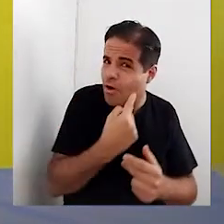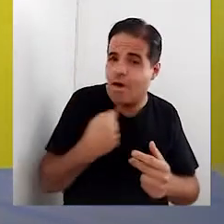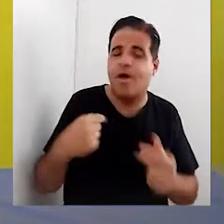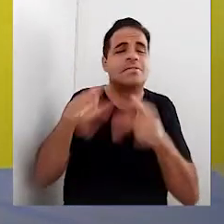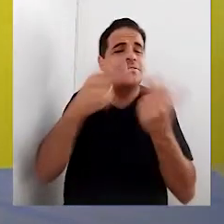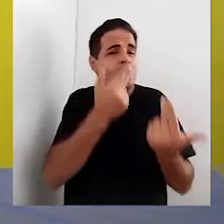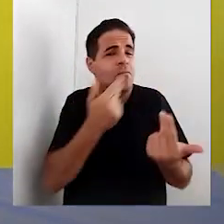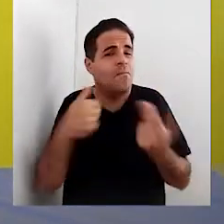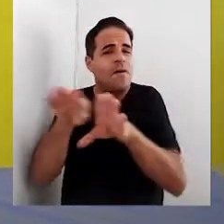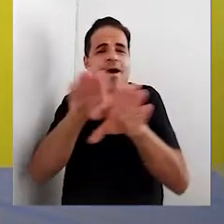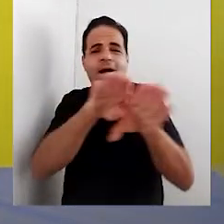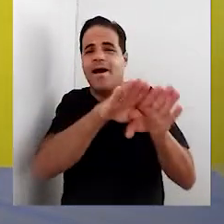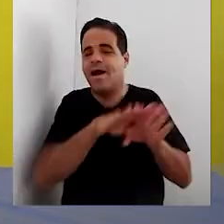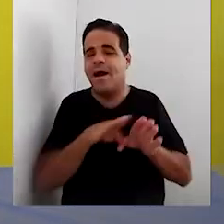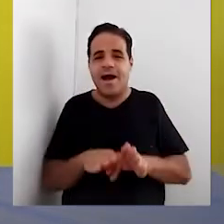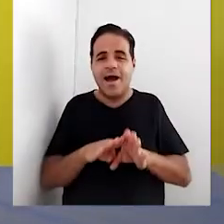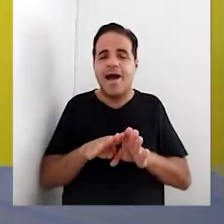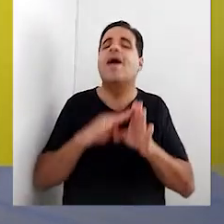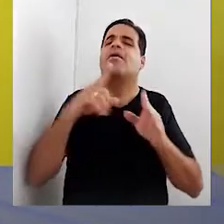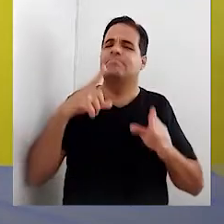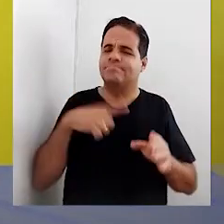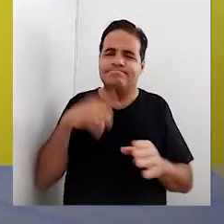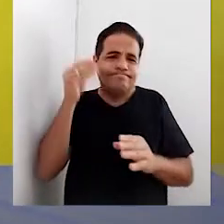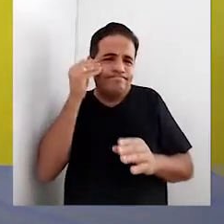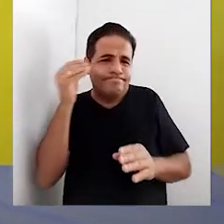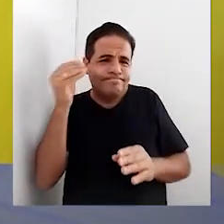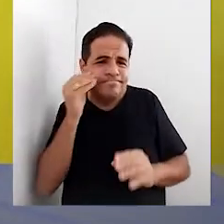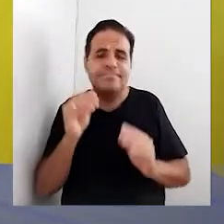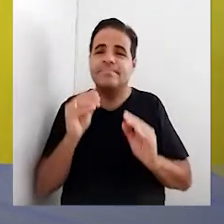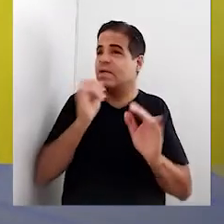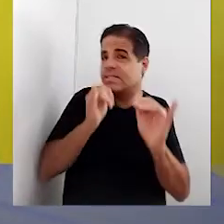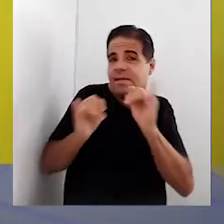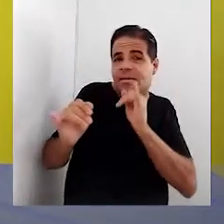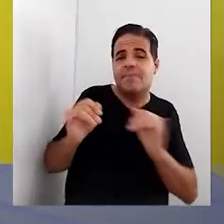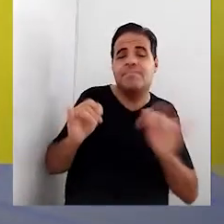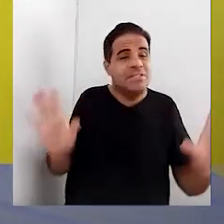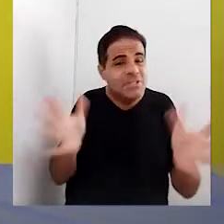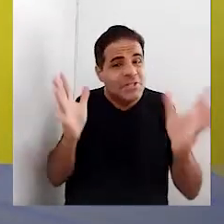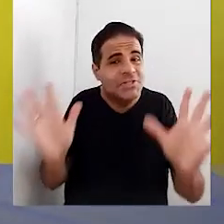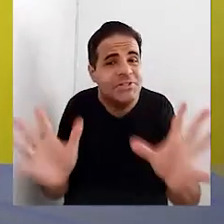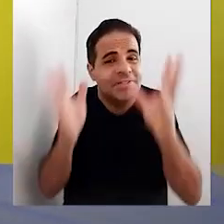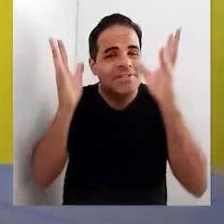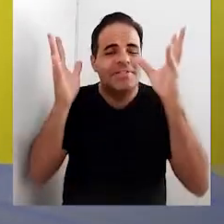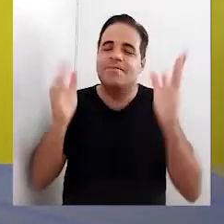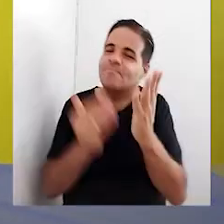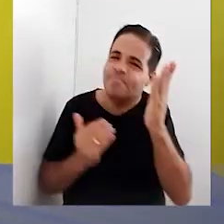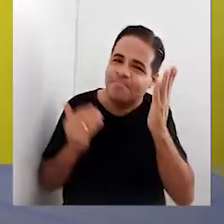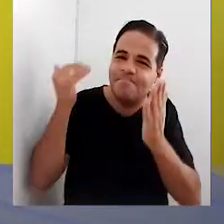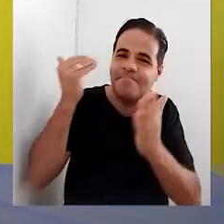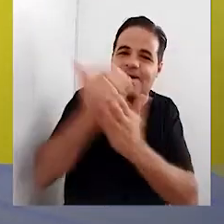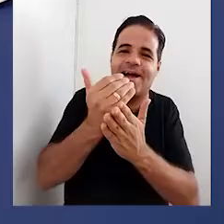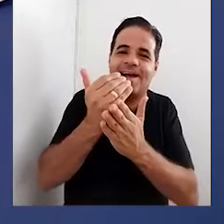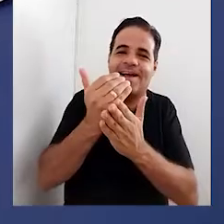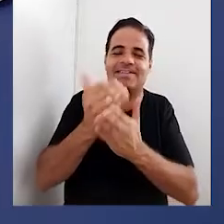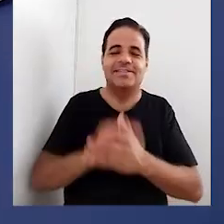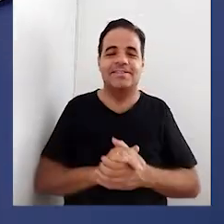Somos iguais A gente tem tantos exemplos que incentivam demais